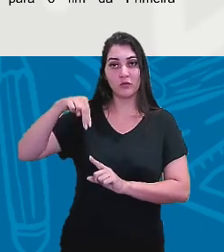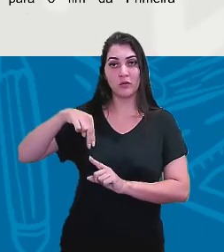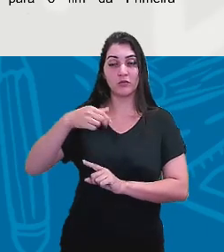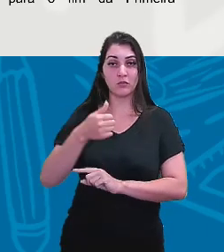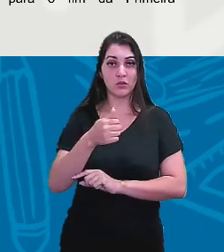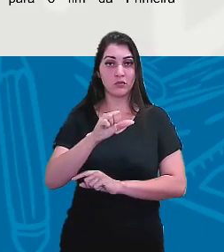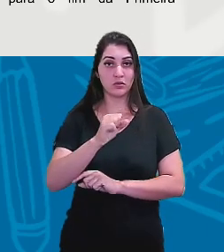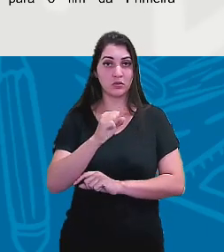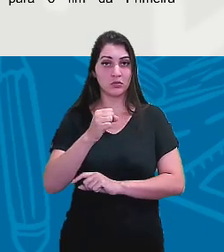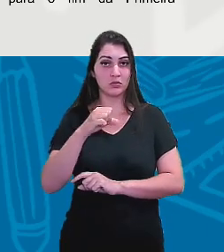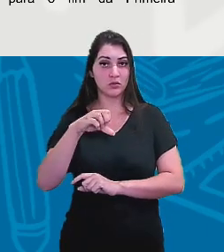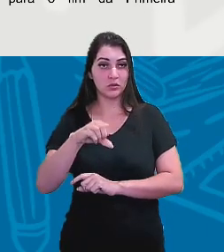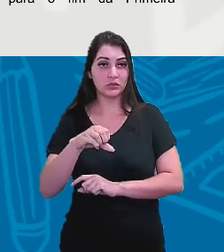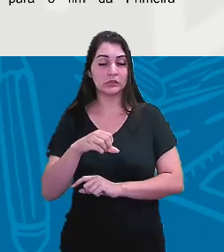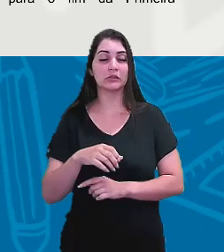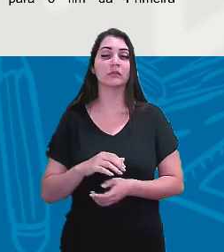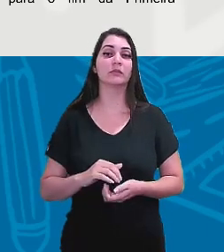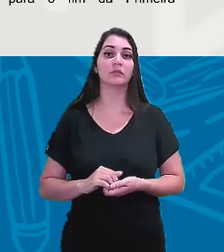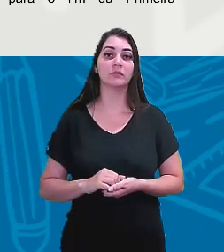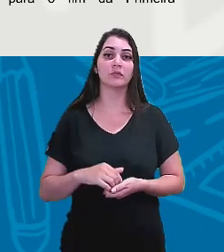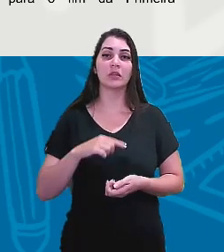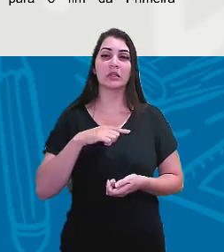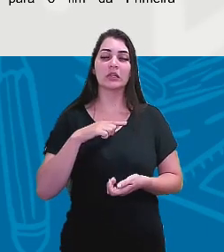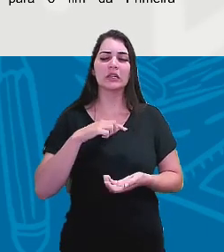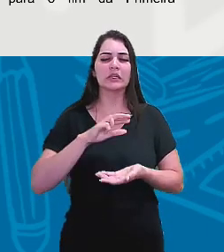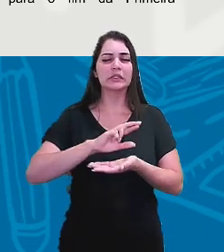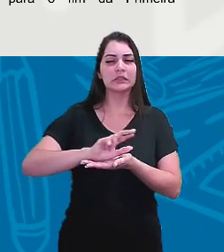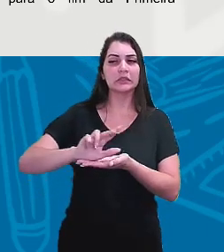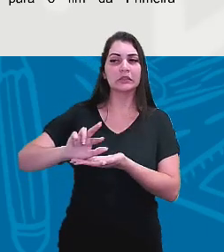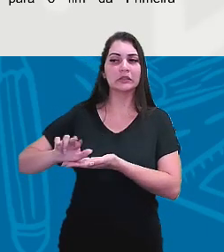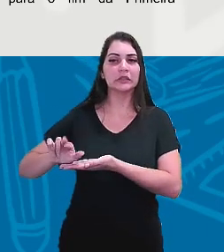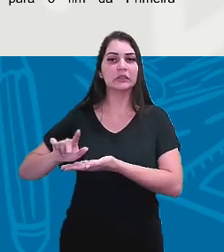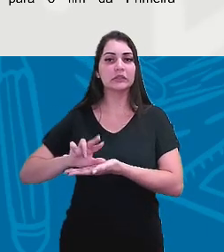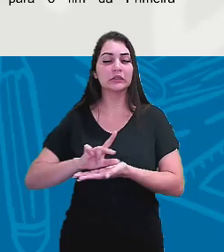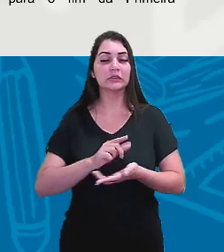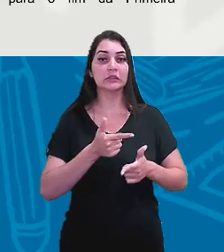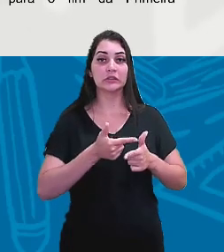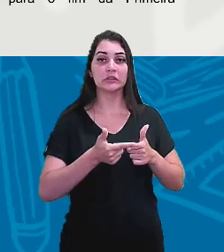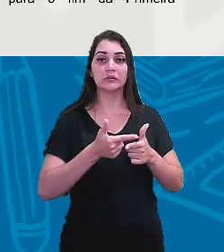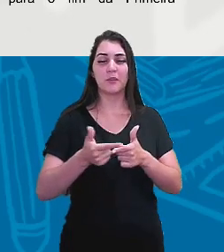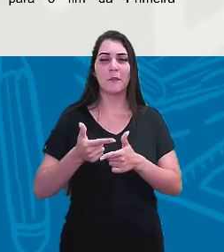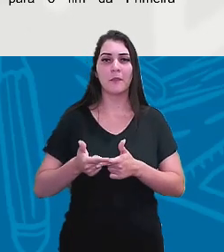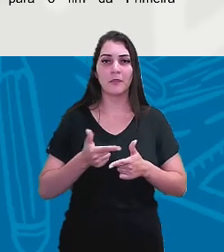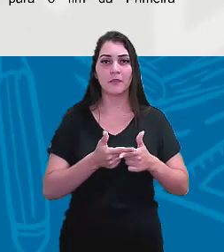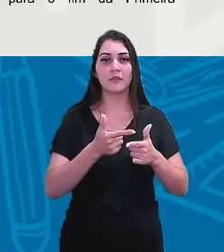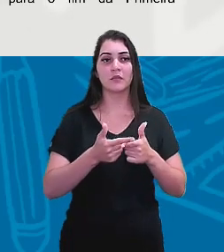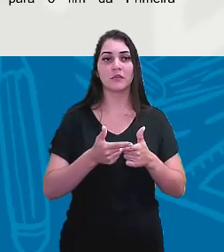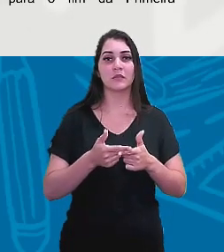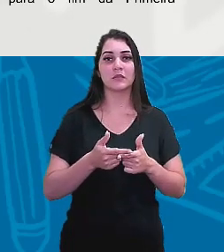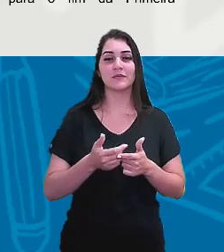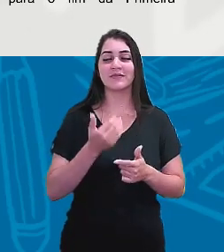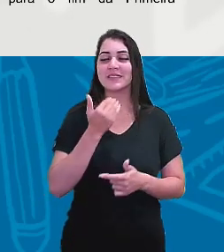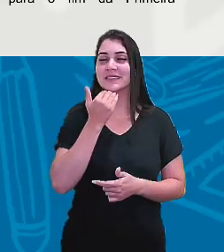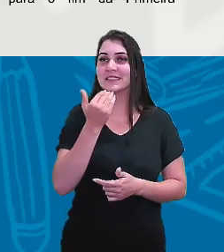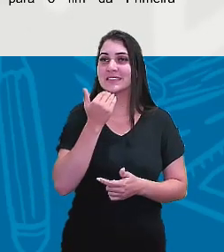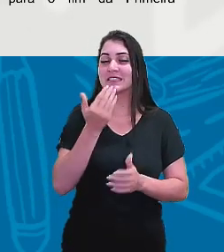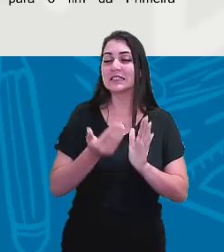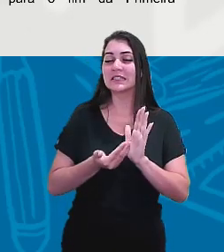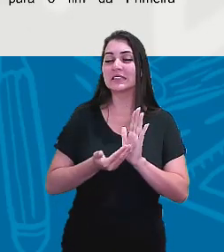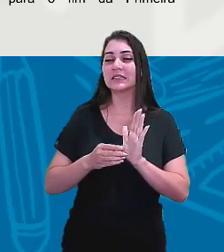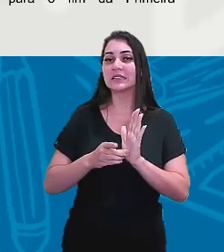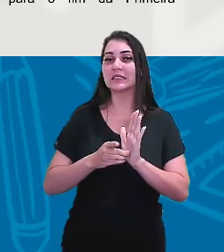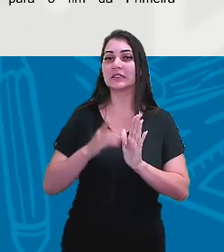há uma diversidade de crises sem precedentes. Então,